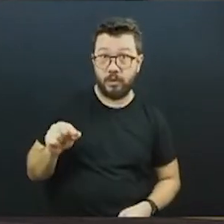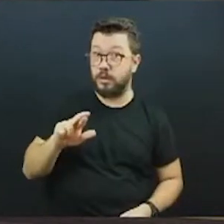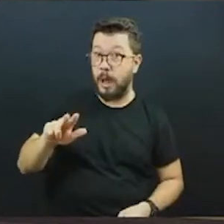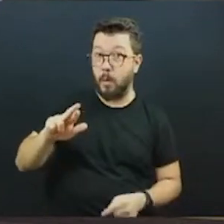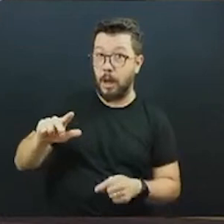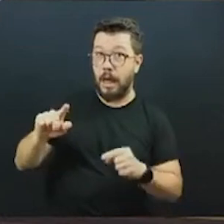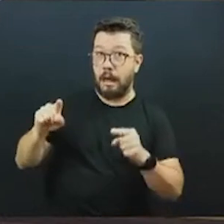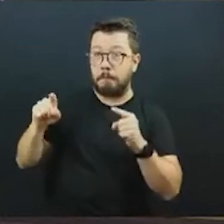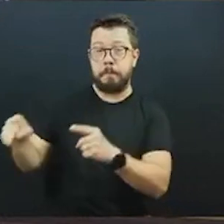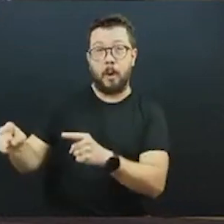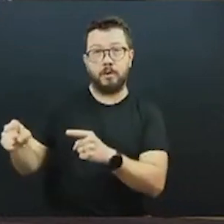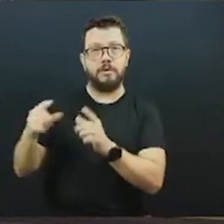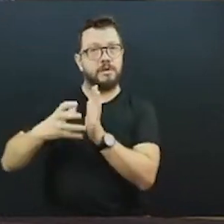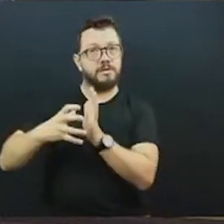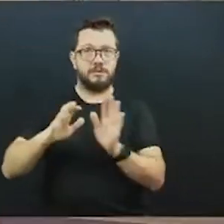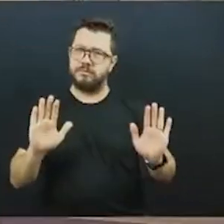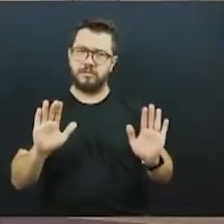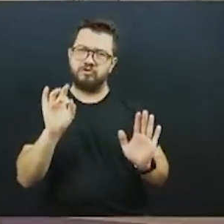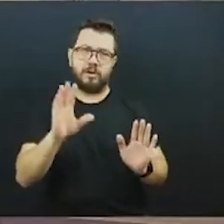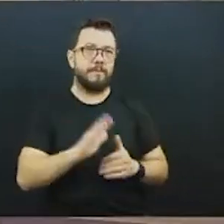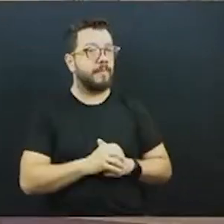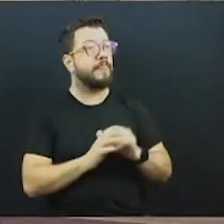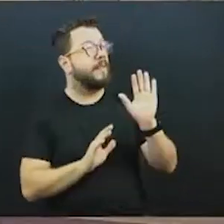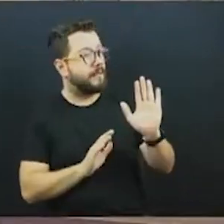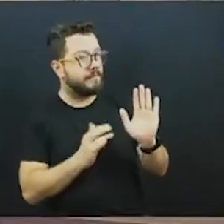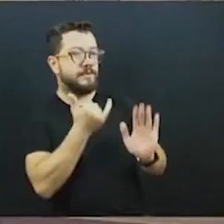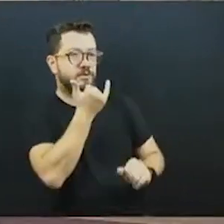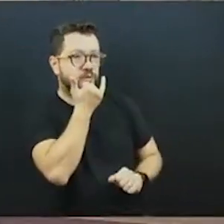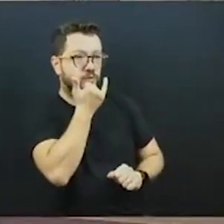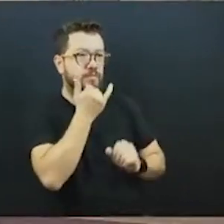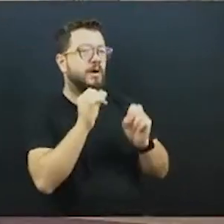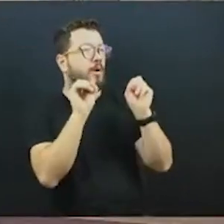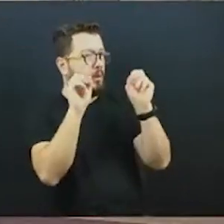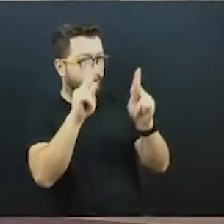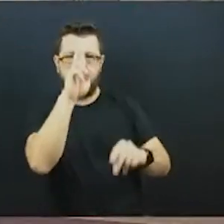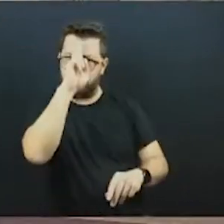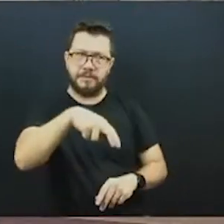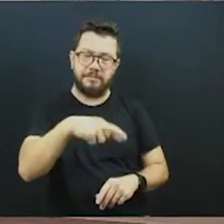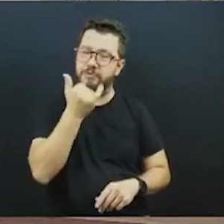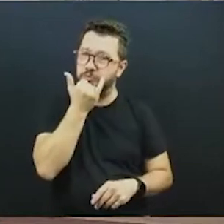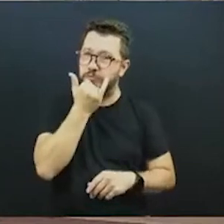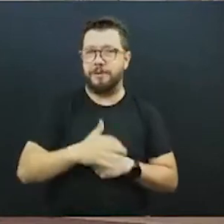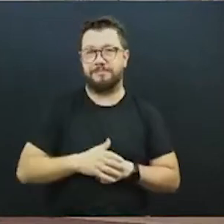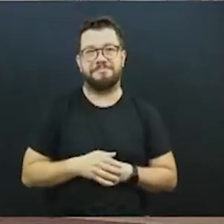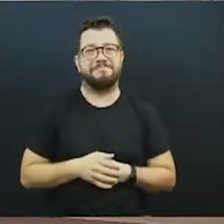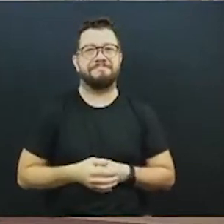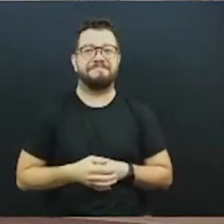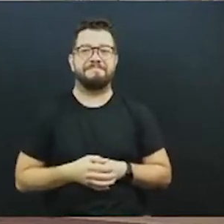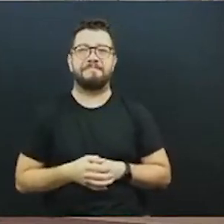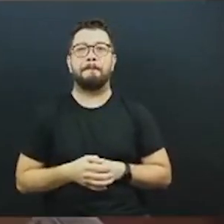democrático, sim. Obrigado. Peço desculpas à vossa excelência, tem razão, e me retrato aqui. Obrigado, senhor presidente. Devolvo a palavra.